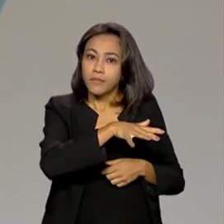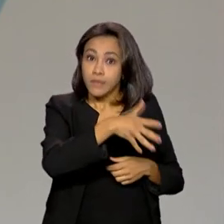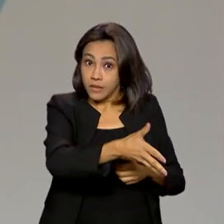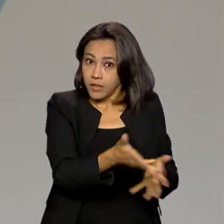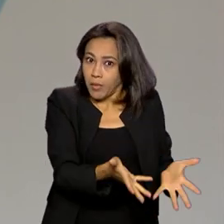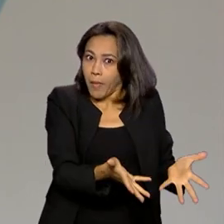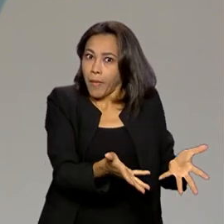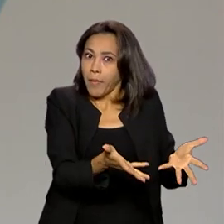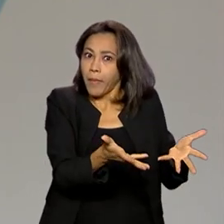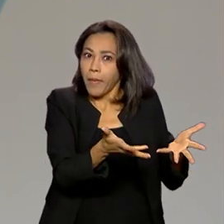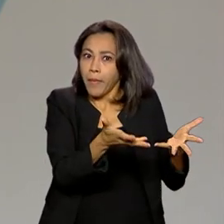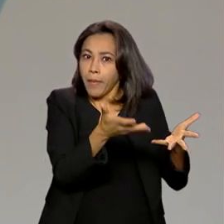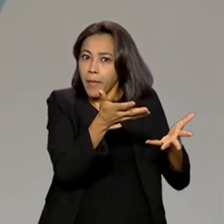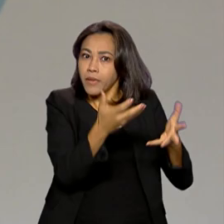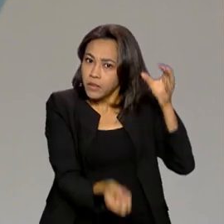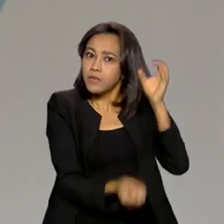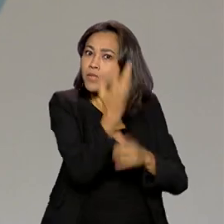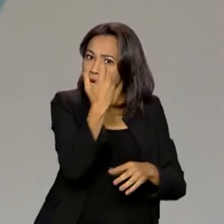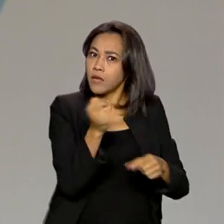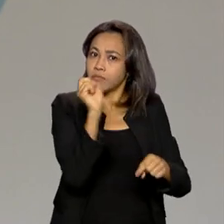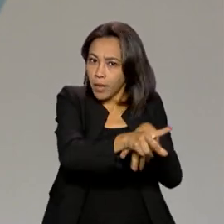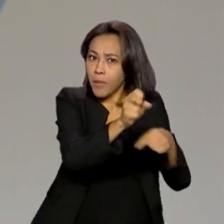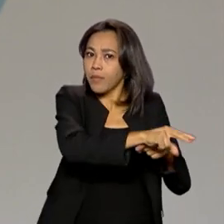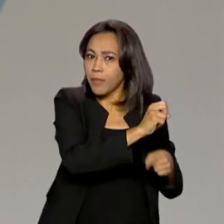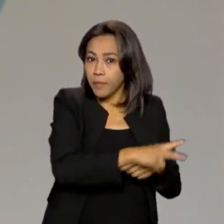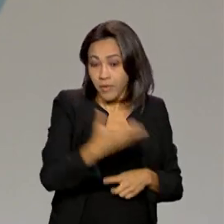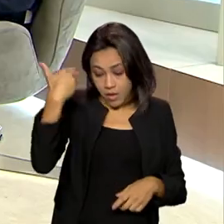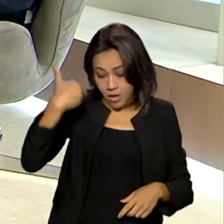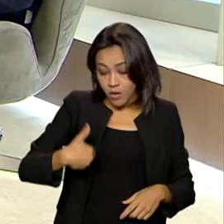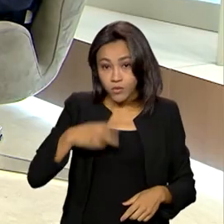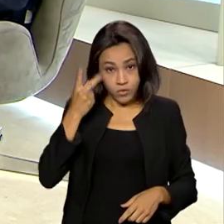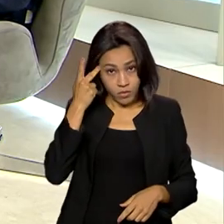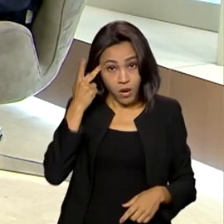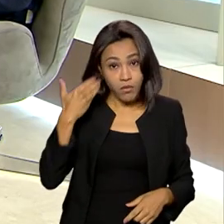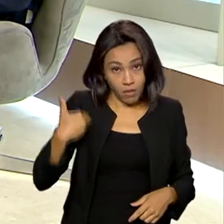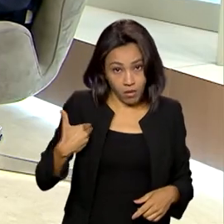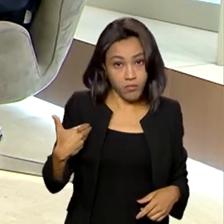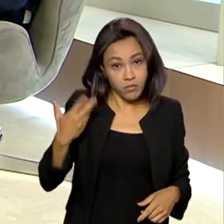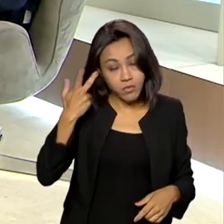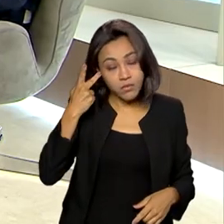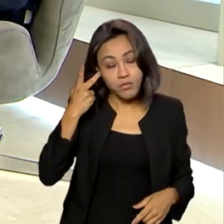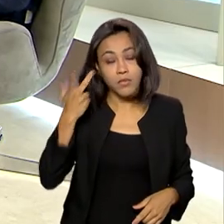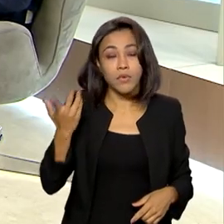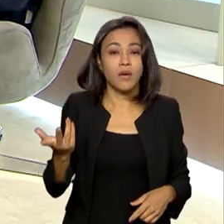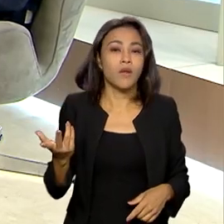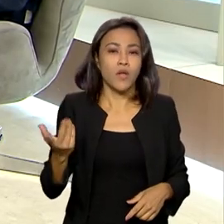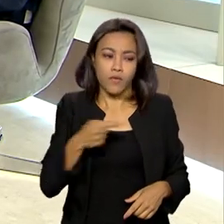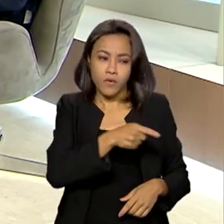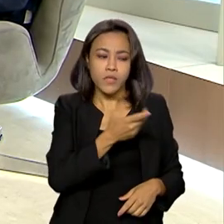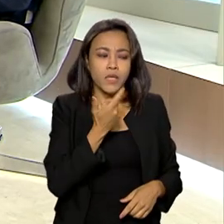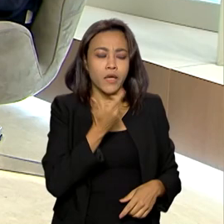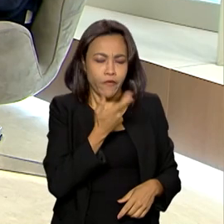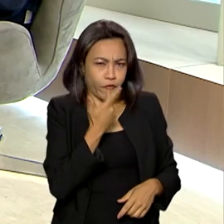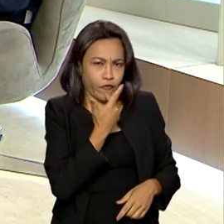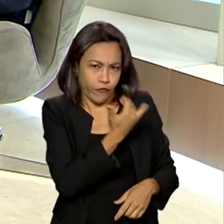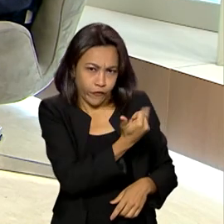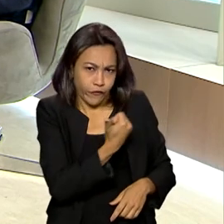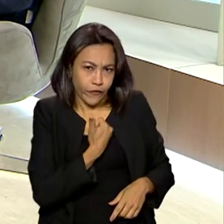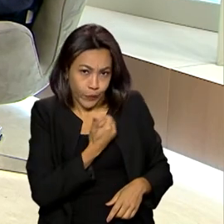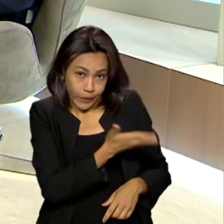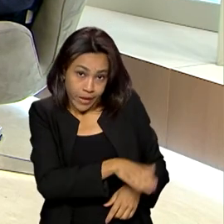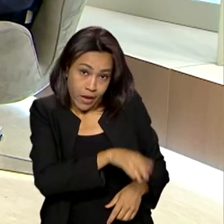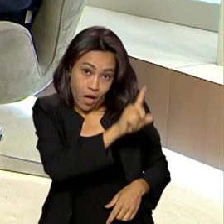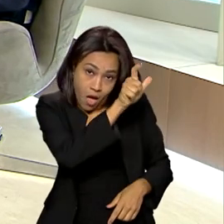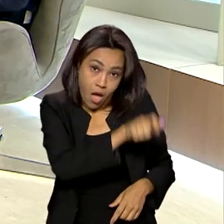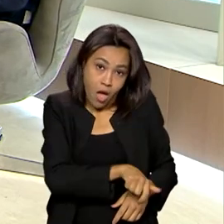civil também tem gerado muitos empregos. Muitos empregos. Eu sou de São Paulo. Eu sou de São Paulo, você acabou de falar, né, para mim, que também é de São